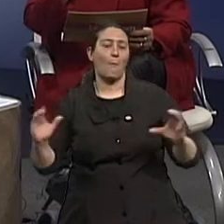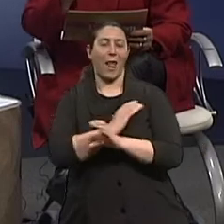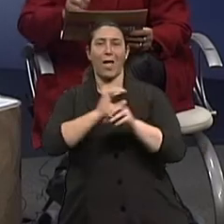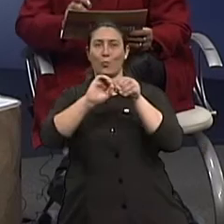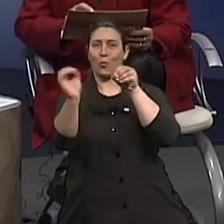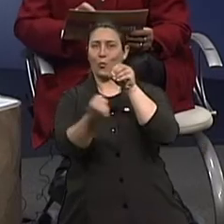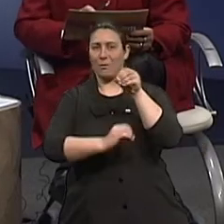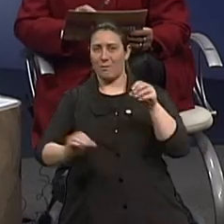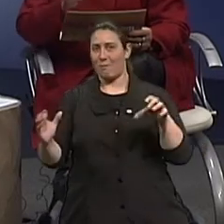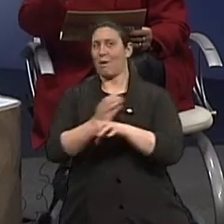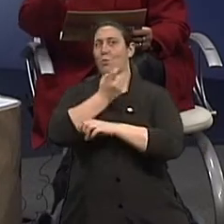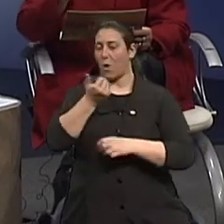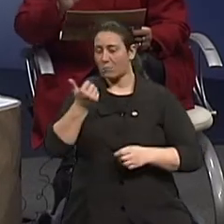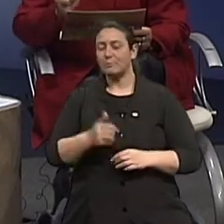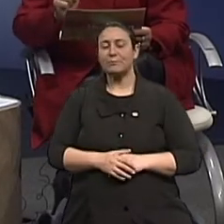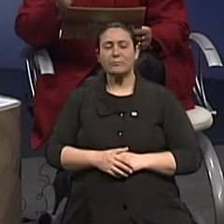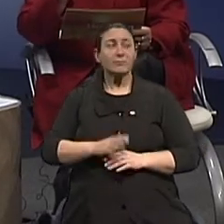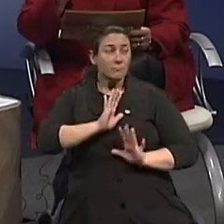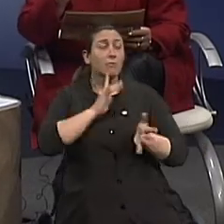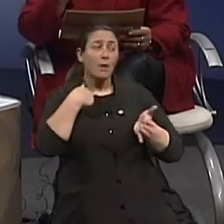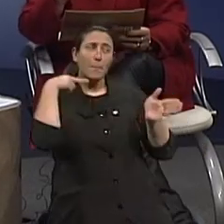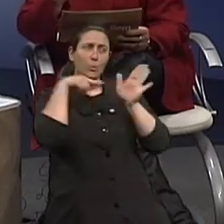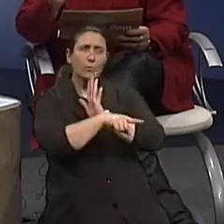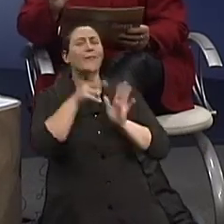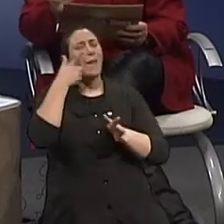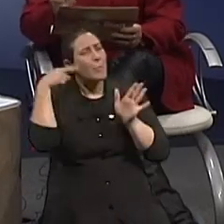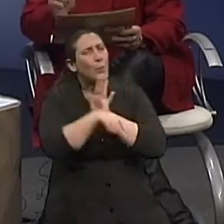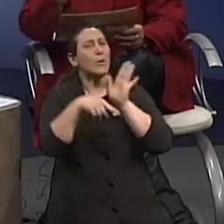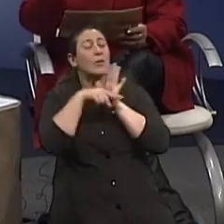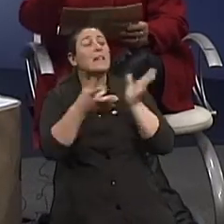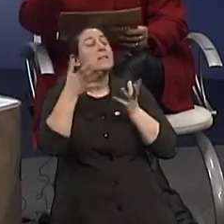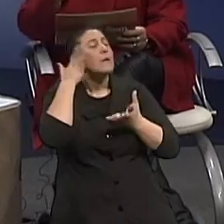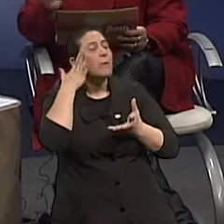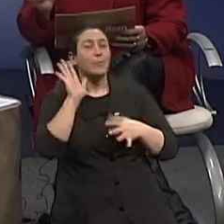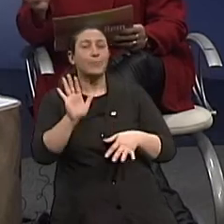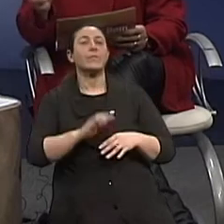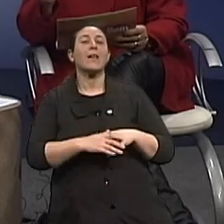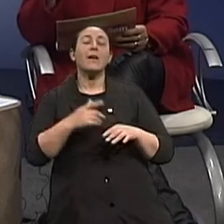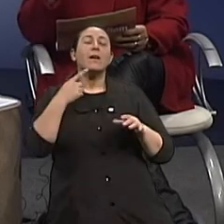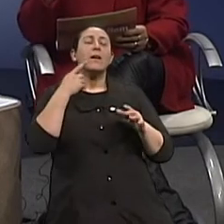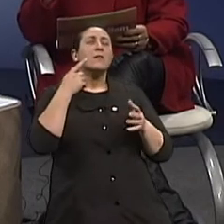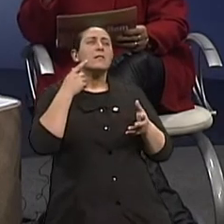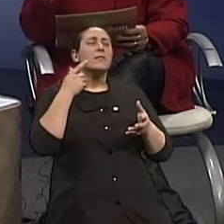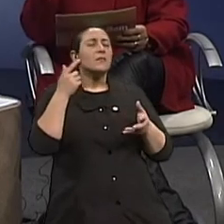pergunta que não quer calar que o pessoal que está em casa deve estar pensando... Pergunta, Isabel. Pergunta. Quer dizer, perguntou o que eu queria, né?